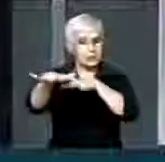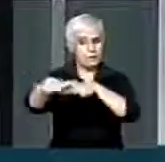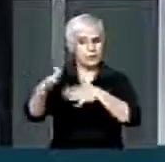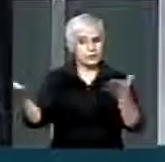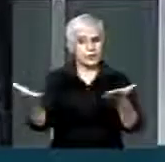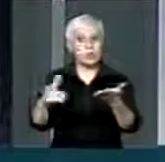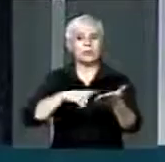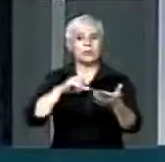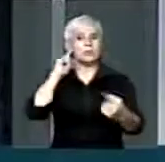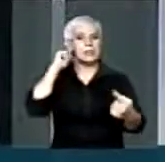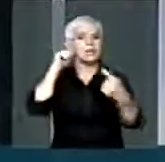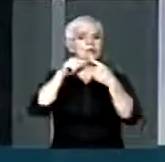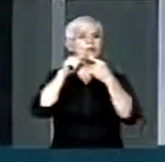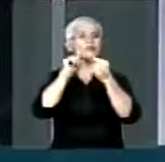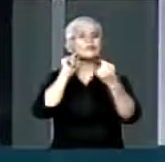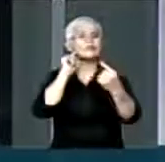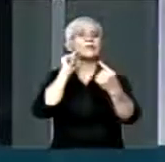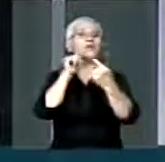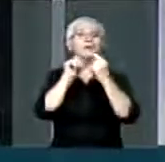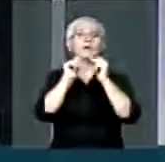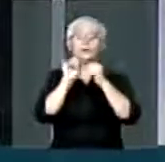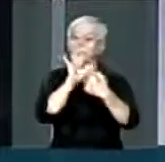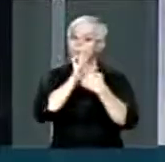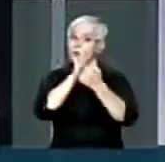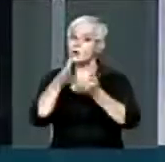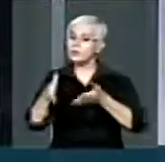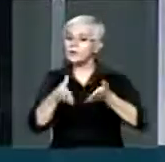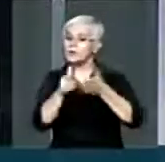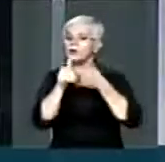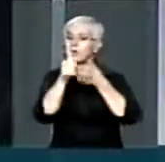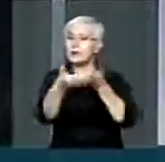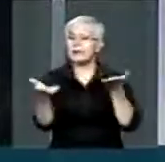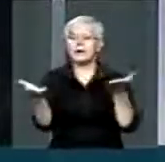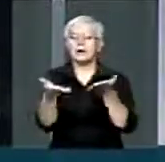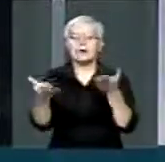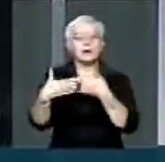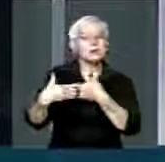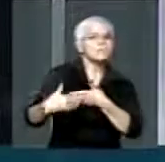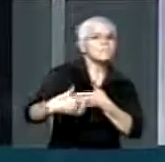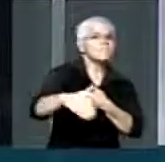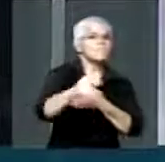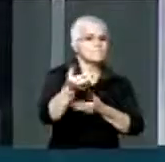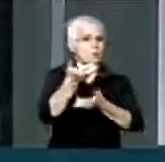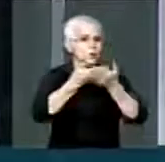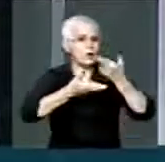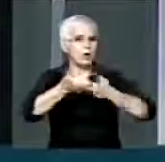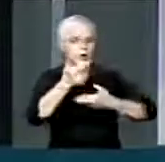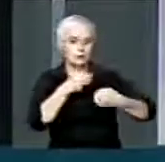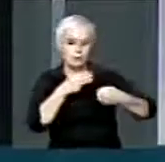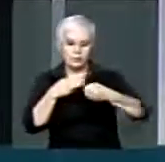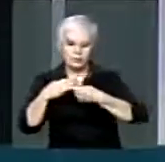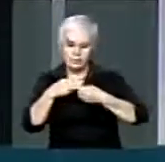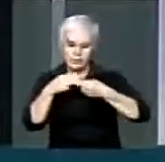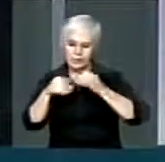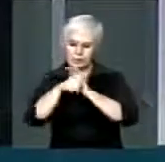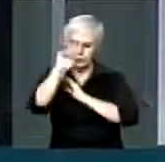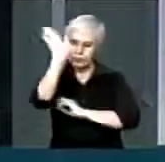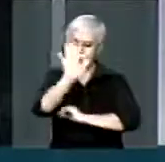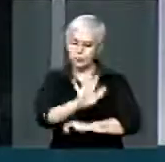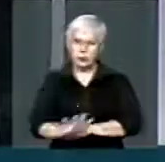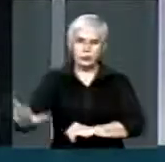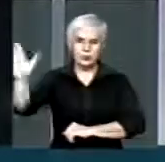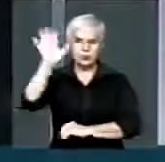de nortear a partir de agora o relacionamento dos municípios brasileiros